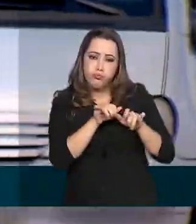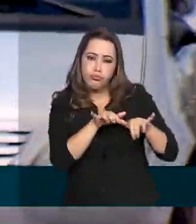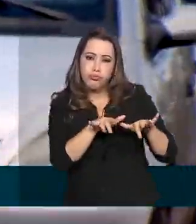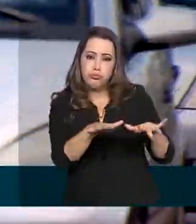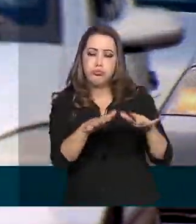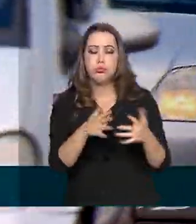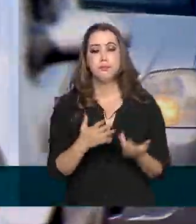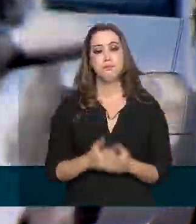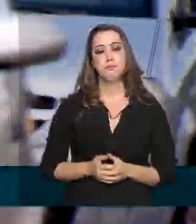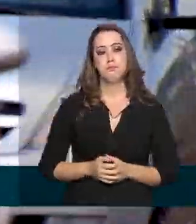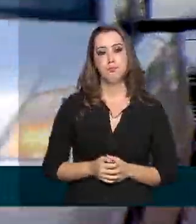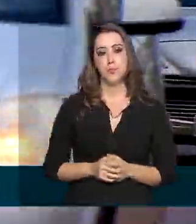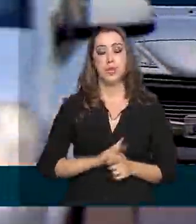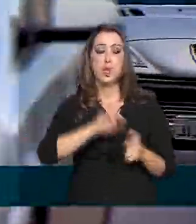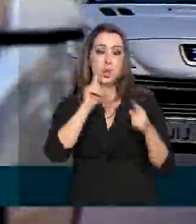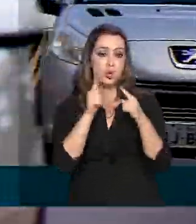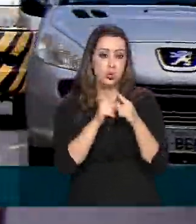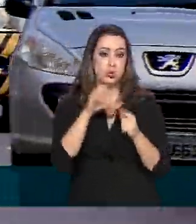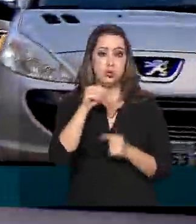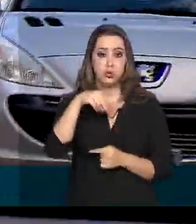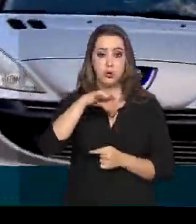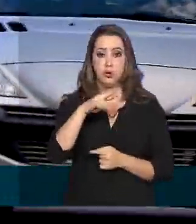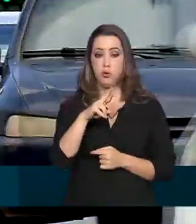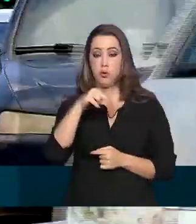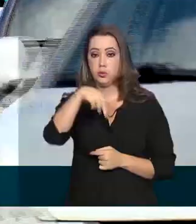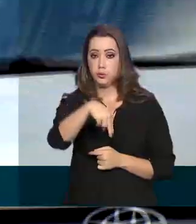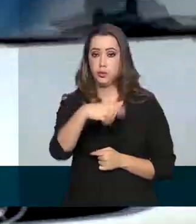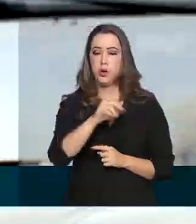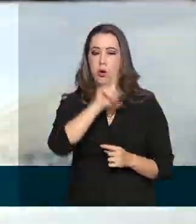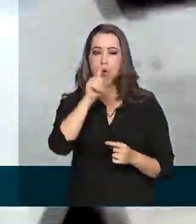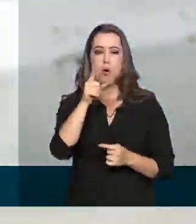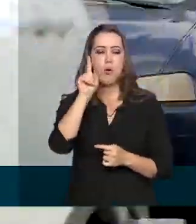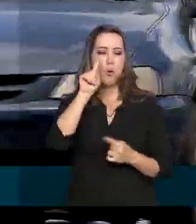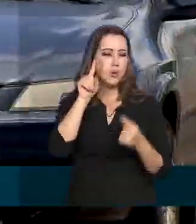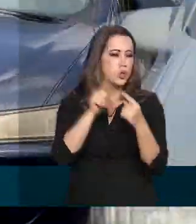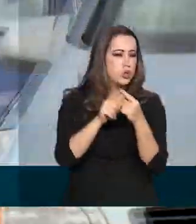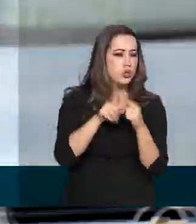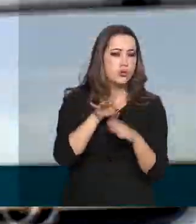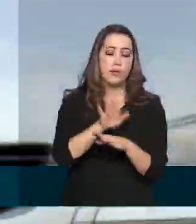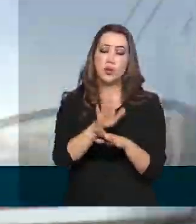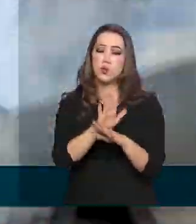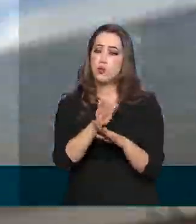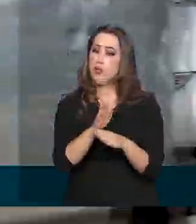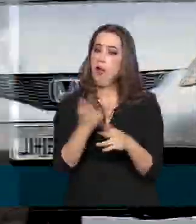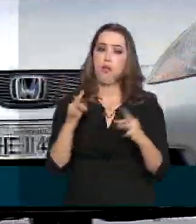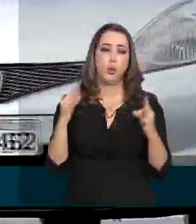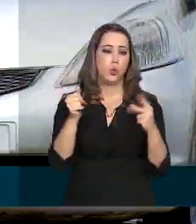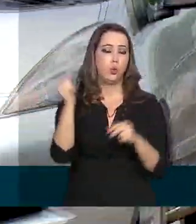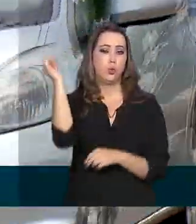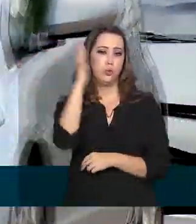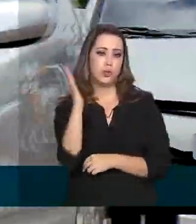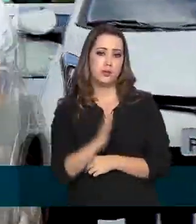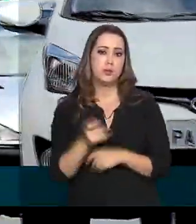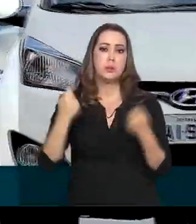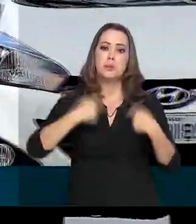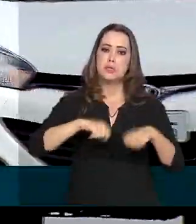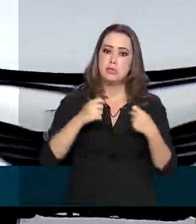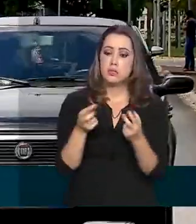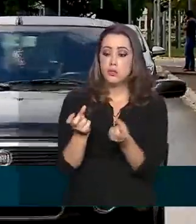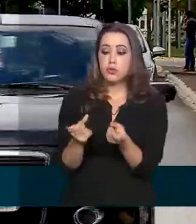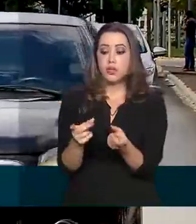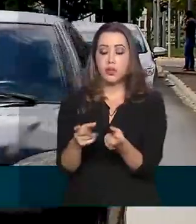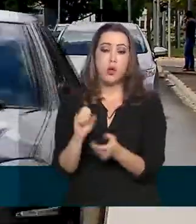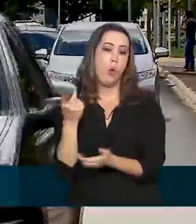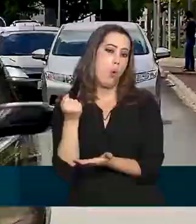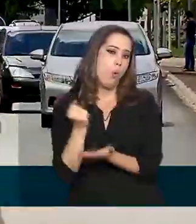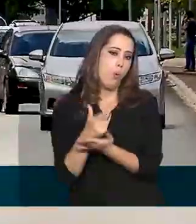de Covid-19. De acordo com o CONTRAN, a intenção é auxiliar e ajudar todos os brasileiros que precisem vender